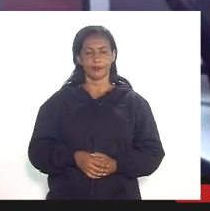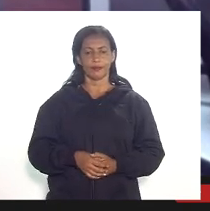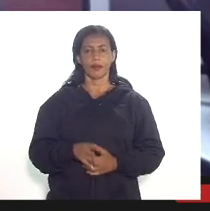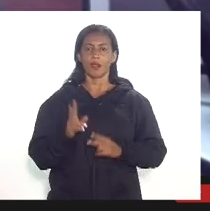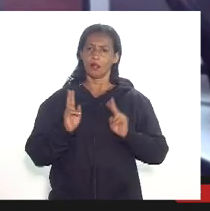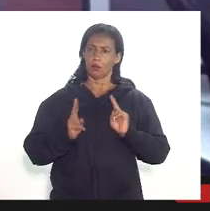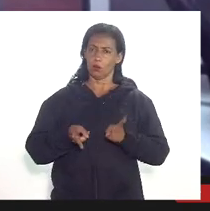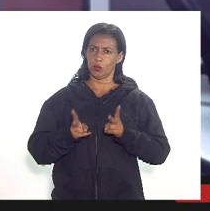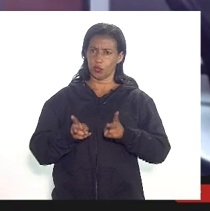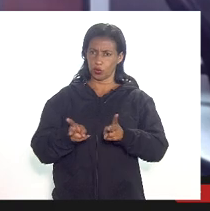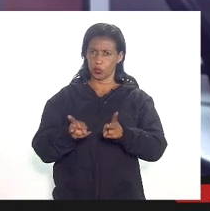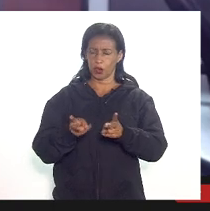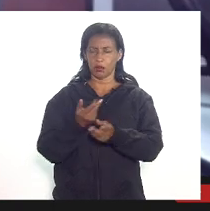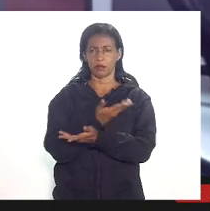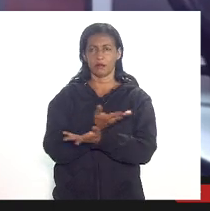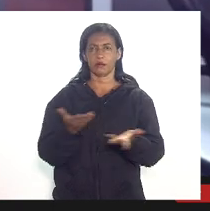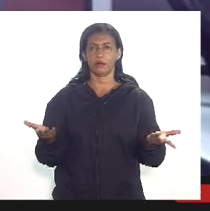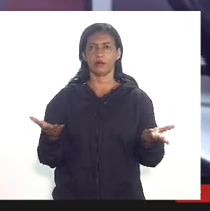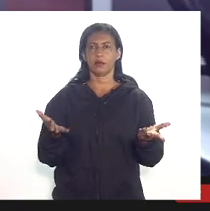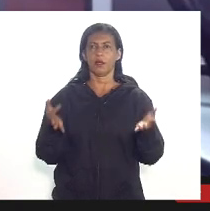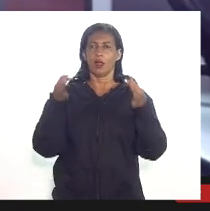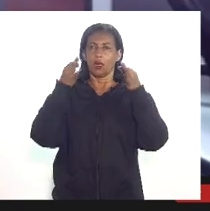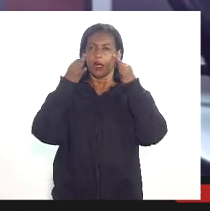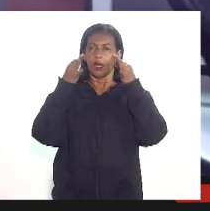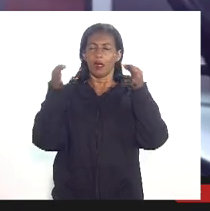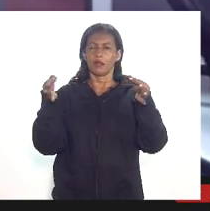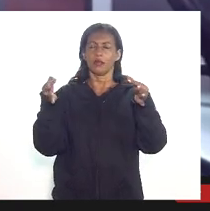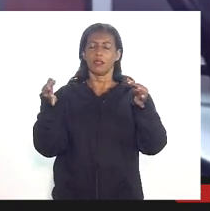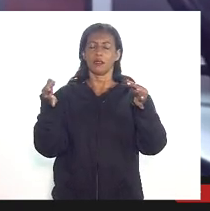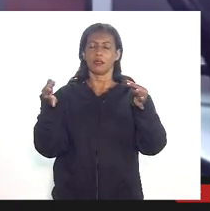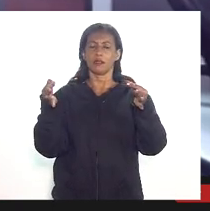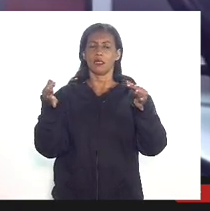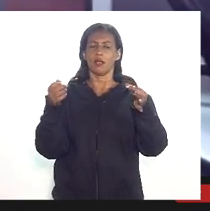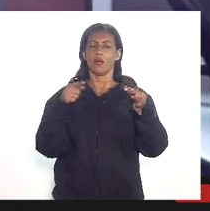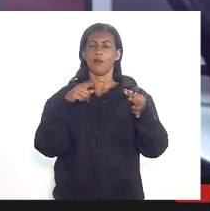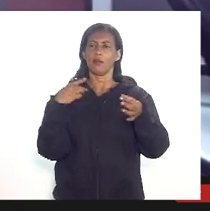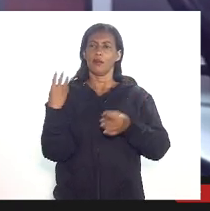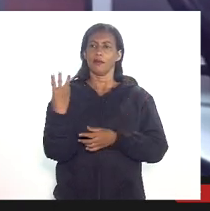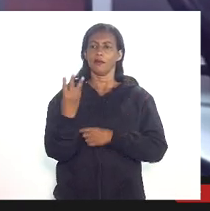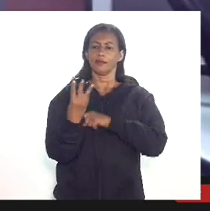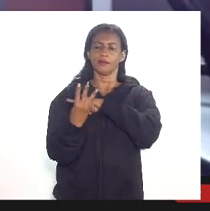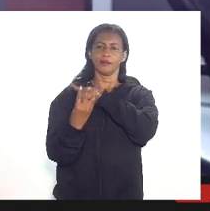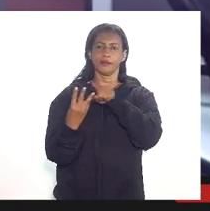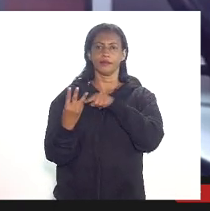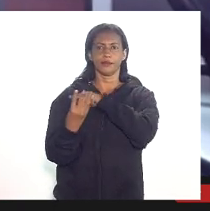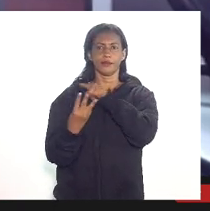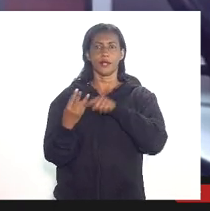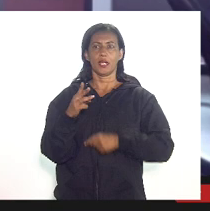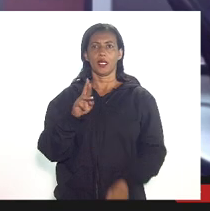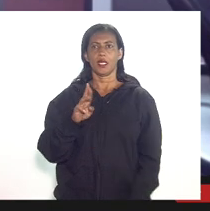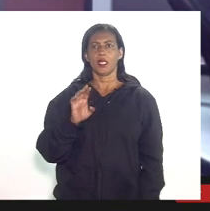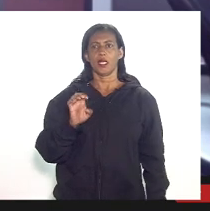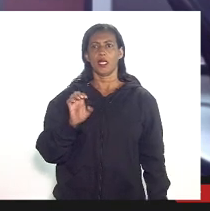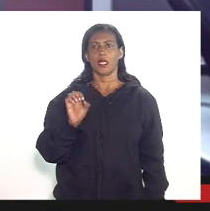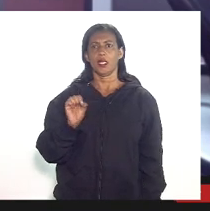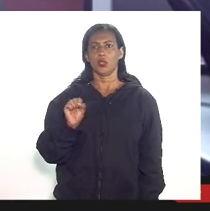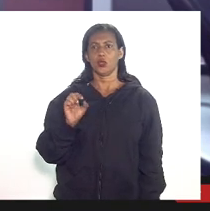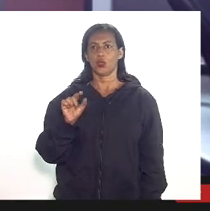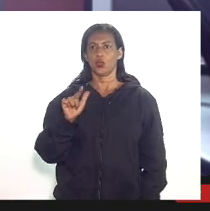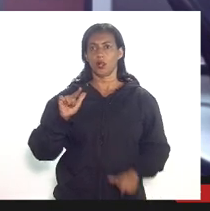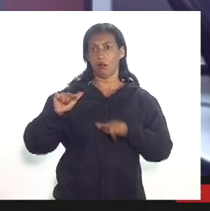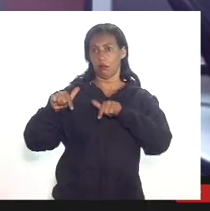seguimento senhores queria chamar atenção para essas três resoluções esses três atos